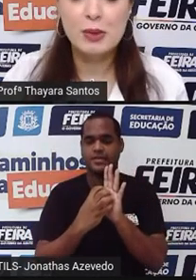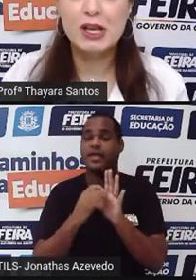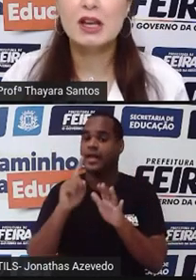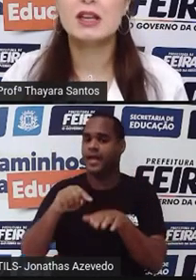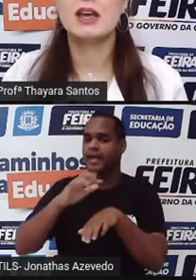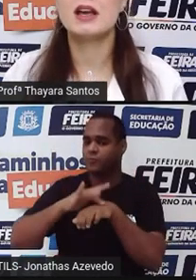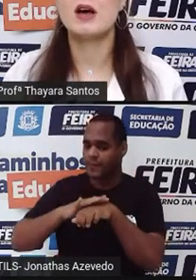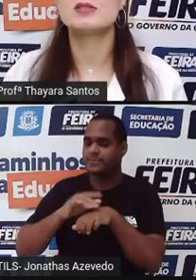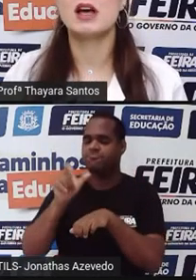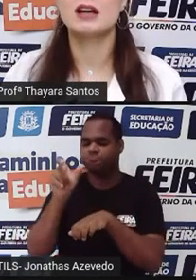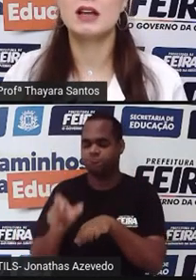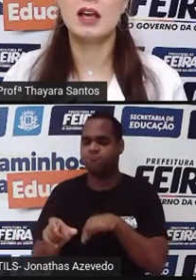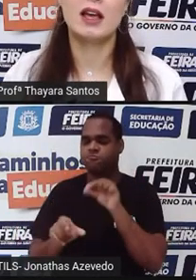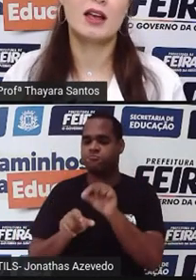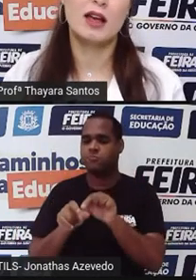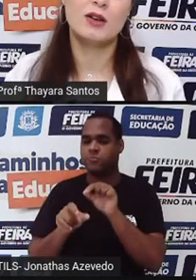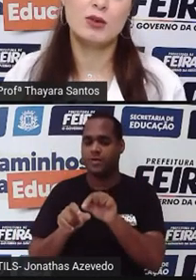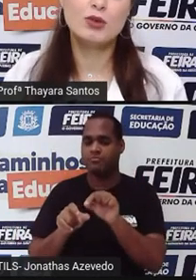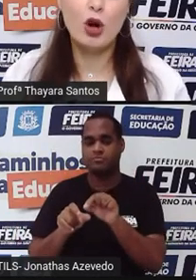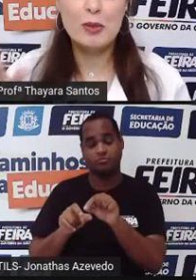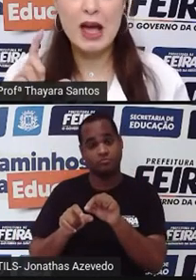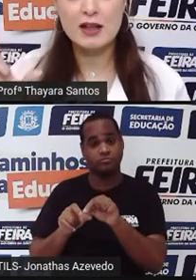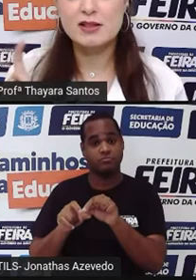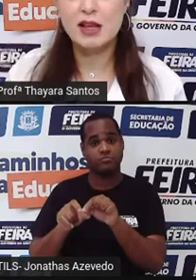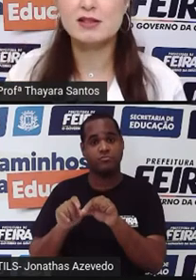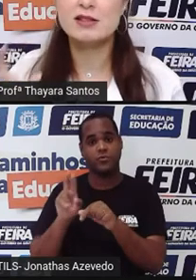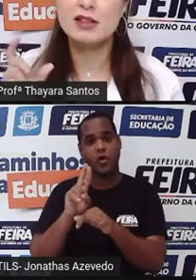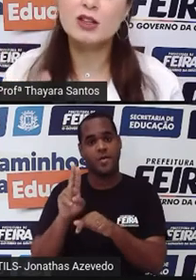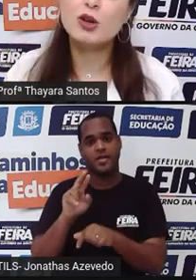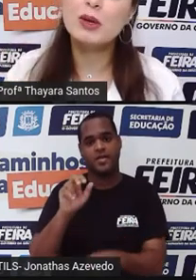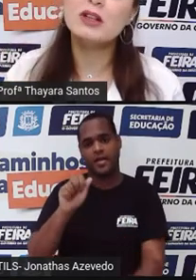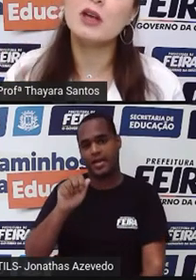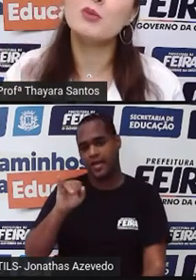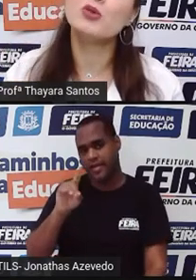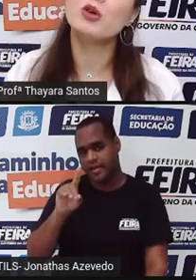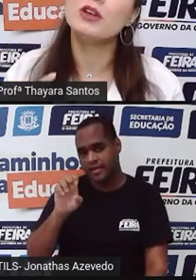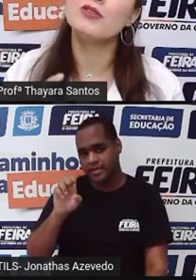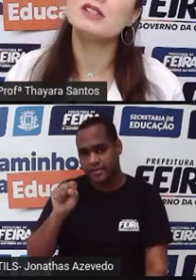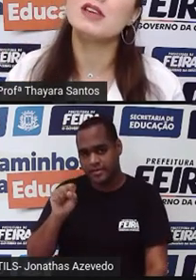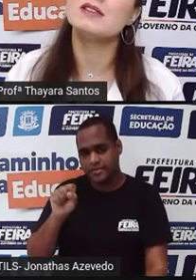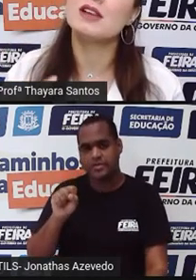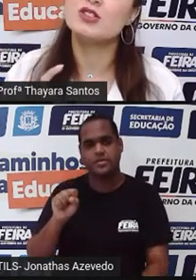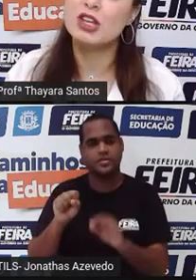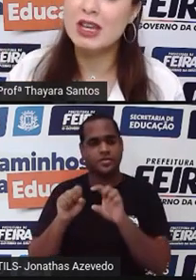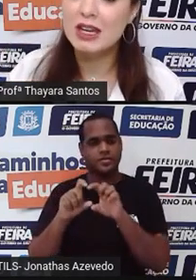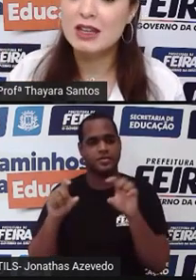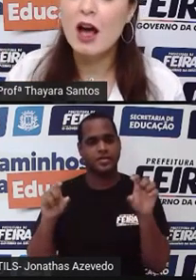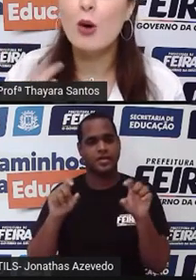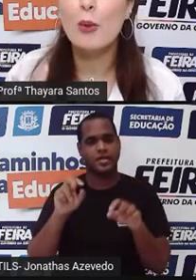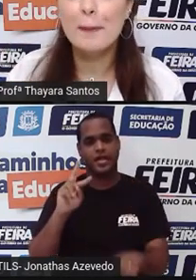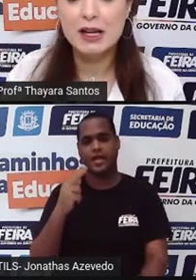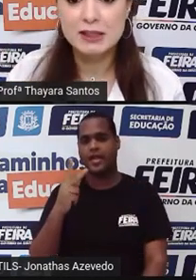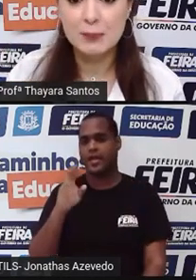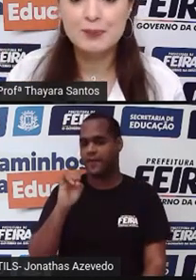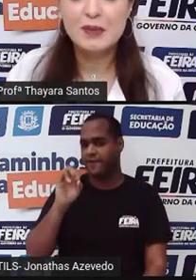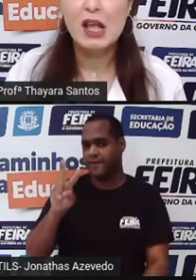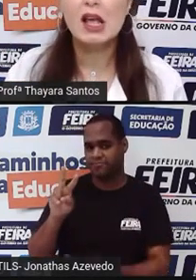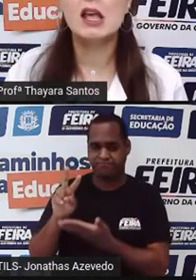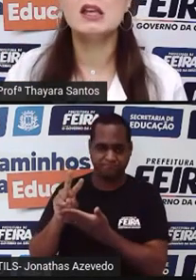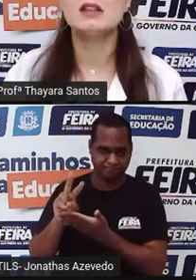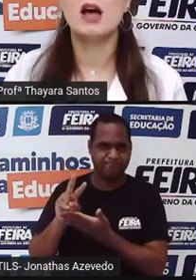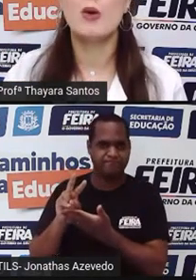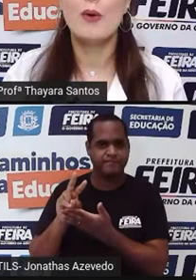síndrome que é causada, o nome AIDS quer dizer Síndrome da Imunodeficiência Adquirida Humana.